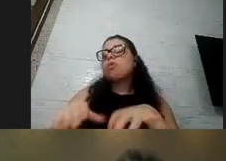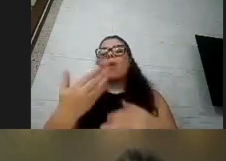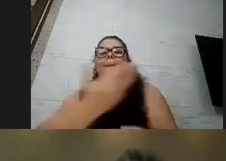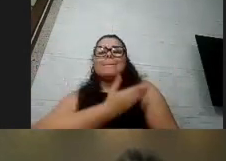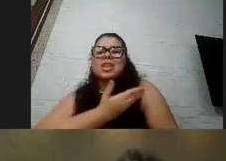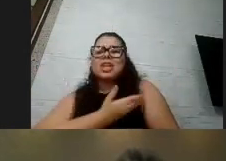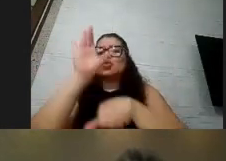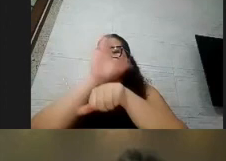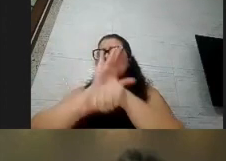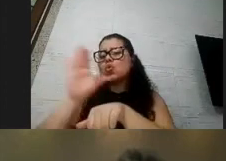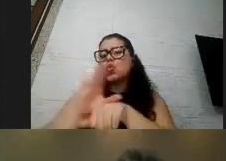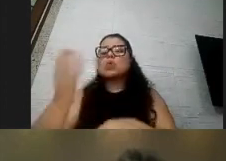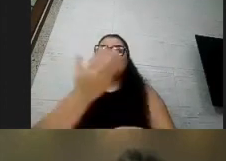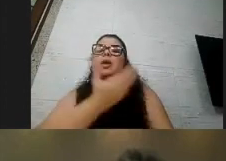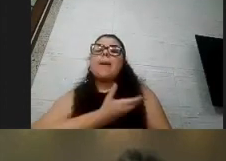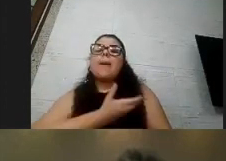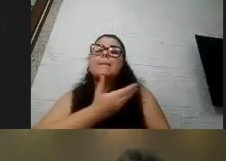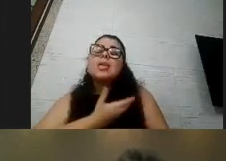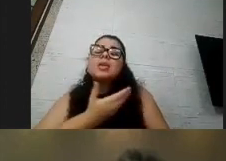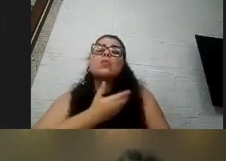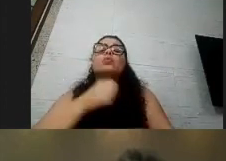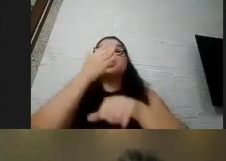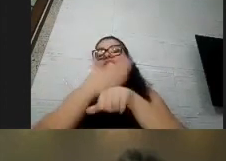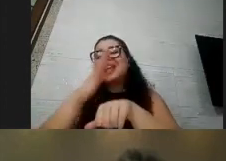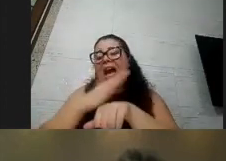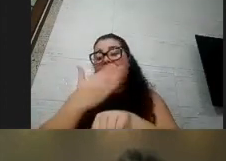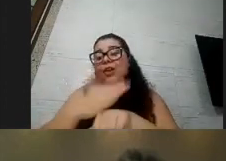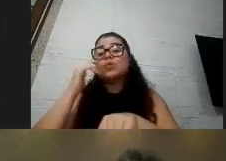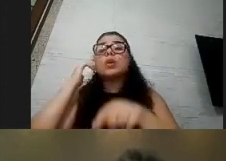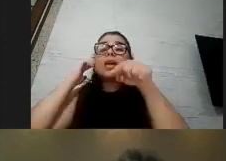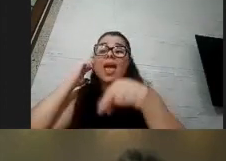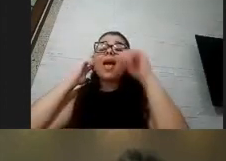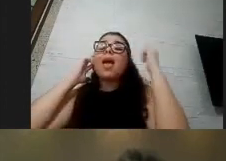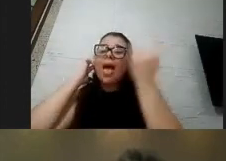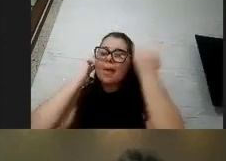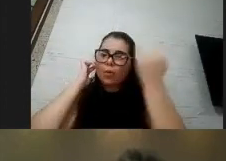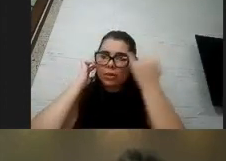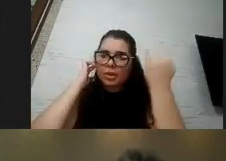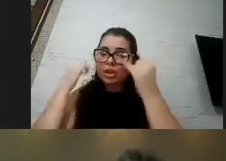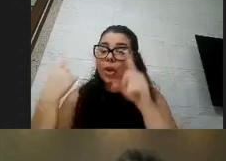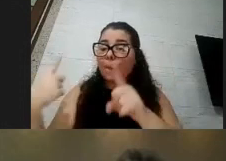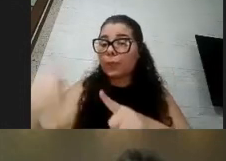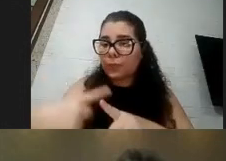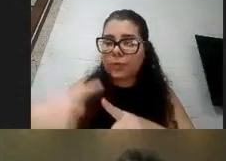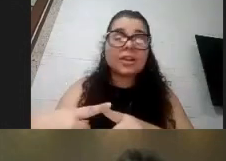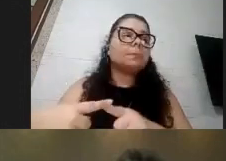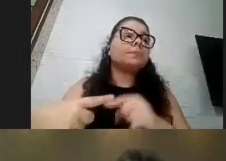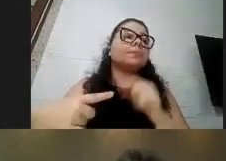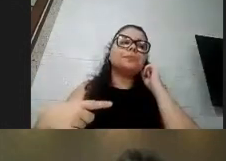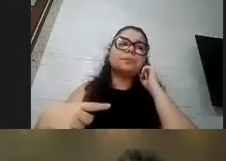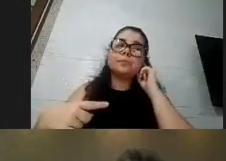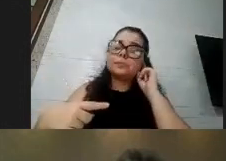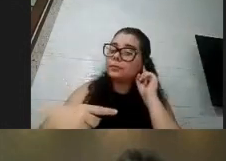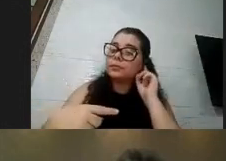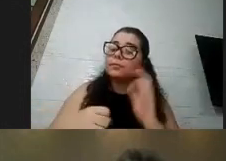ou do estágio aí onde ela faz porque isso faz diferença enfim ver o que no que vocês podem abrir um